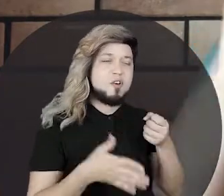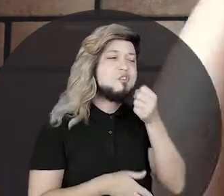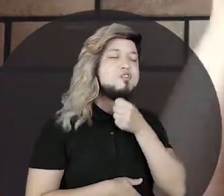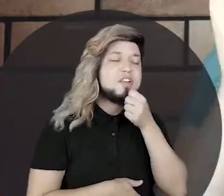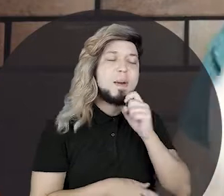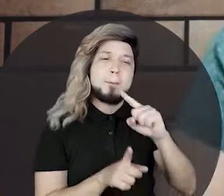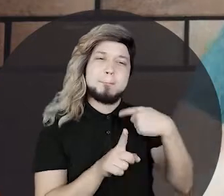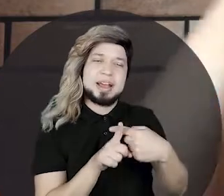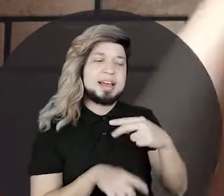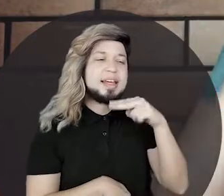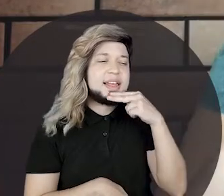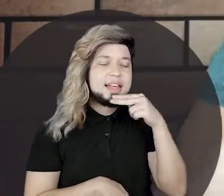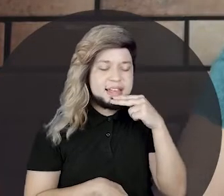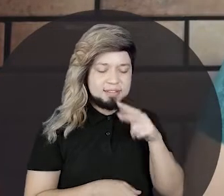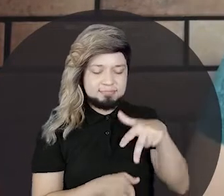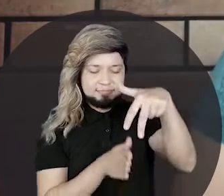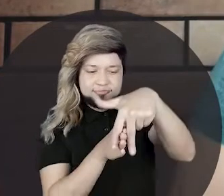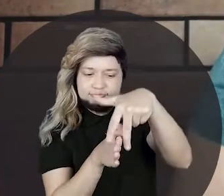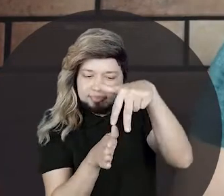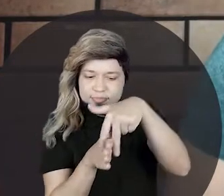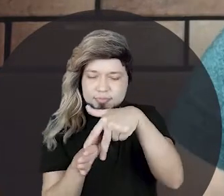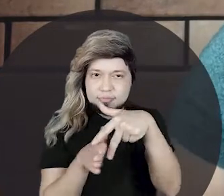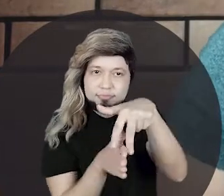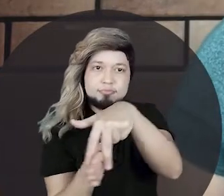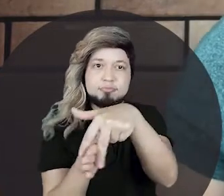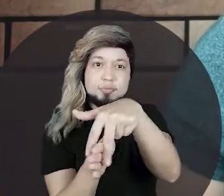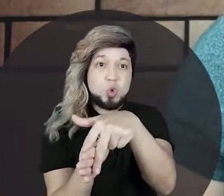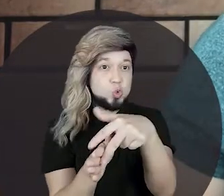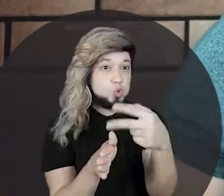menino e o avô andando em cima do jumento. E continuar.